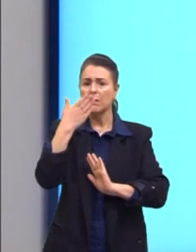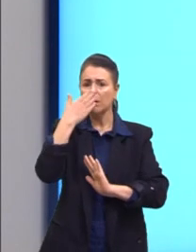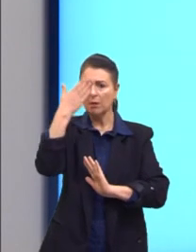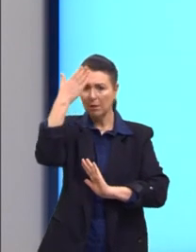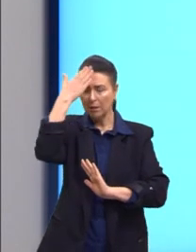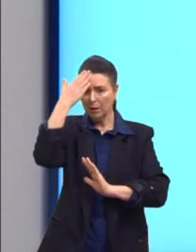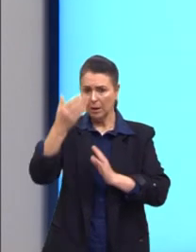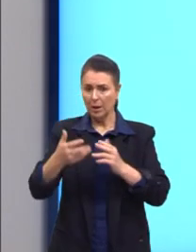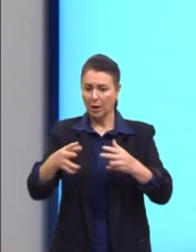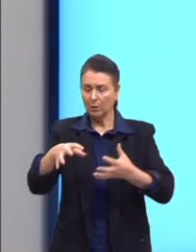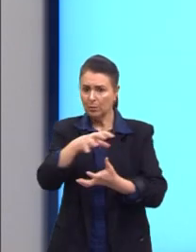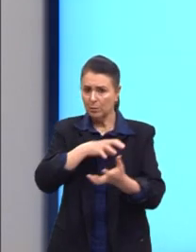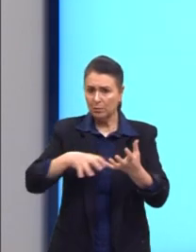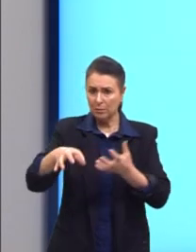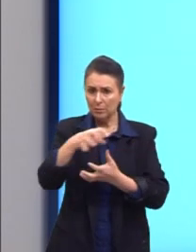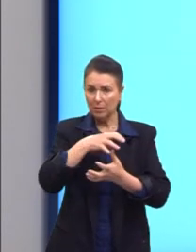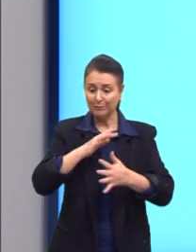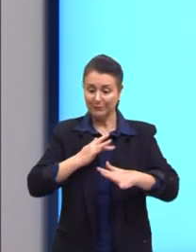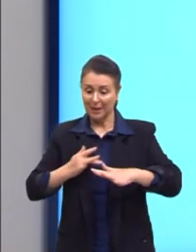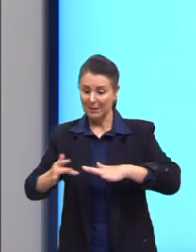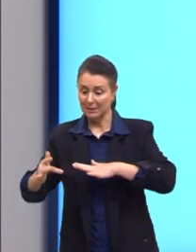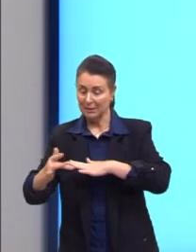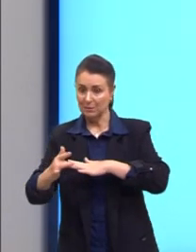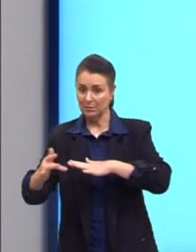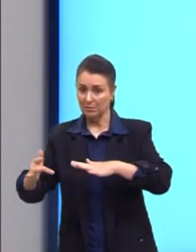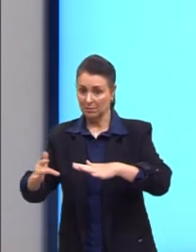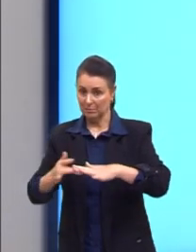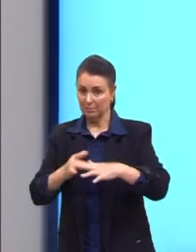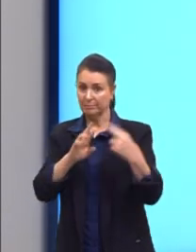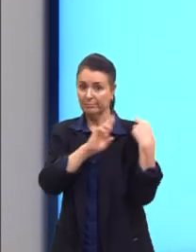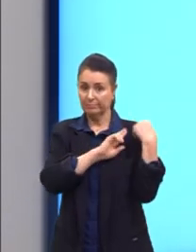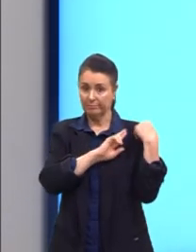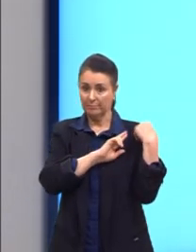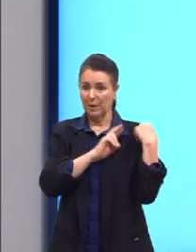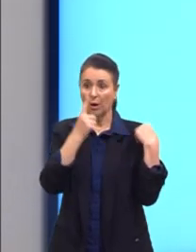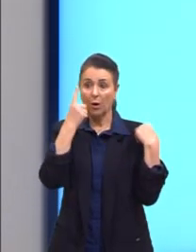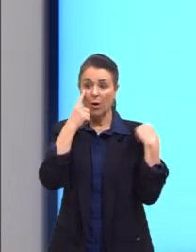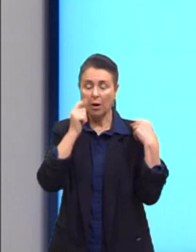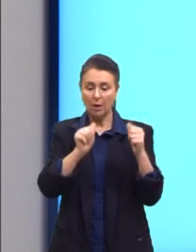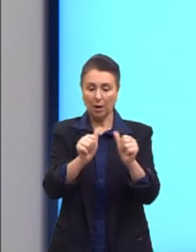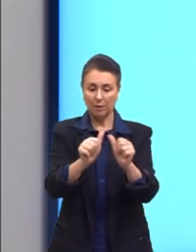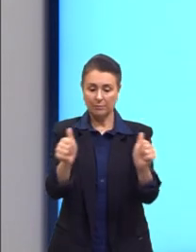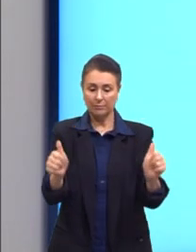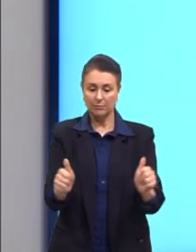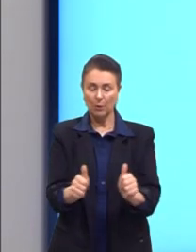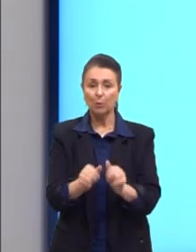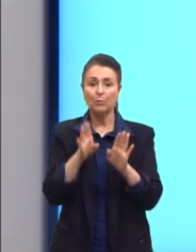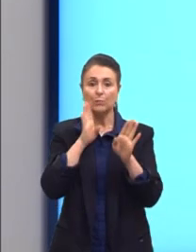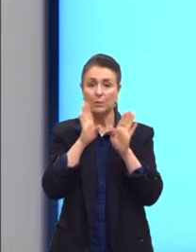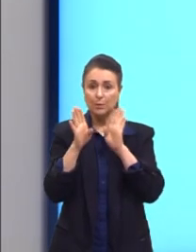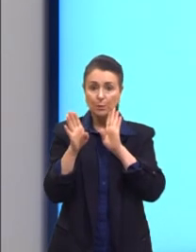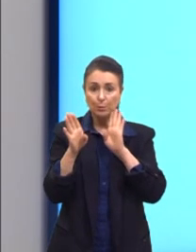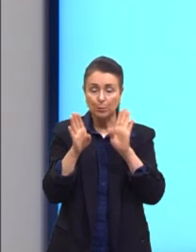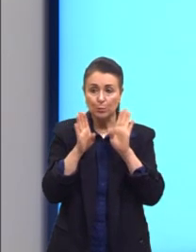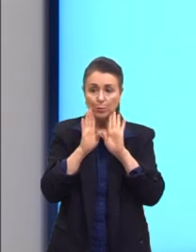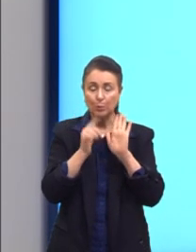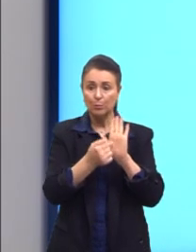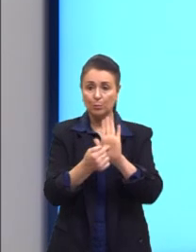fundamentais para isso. Gurizada, até trago algumas imagens para isso. Aqui o Facebook mostra uma